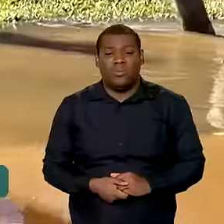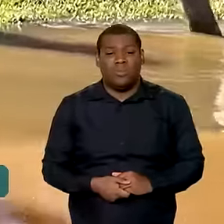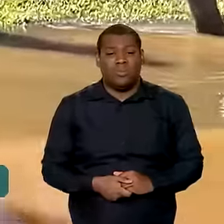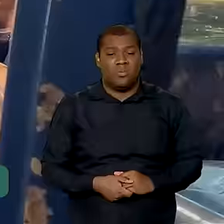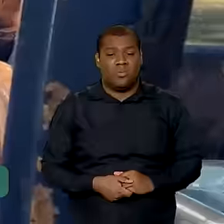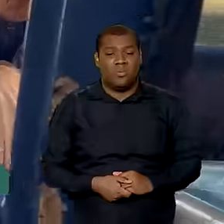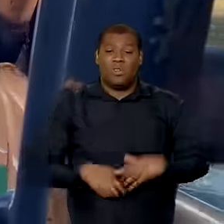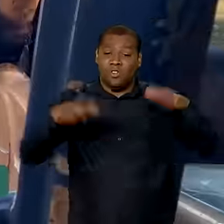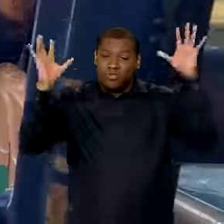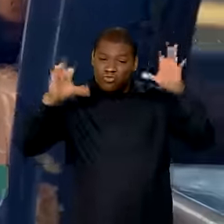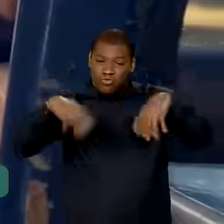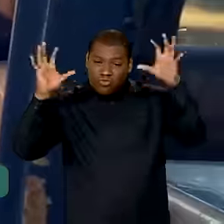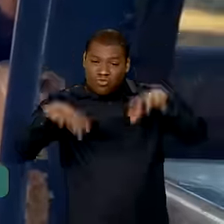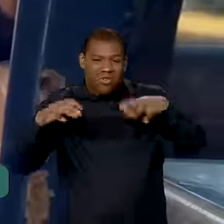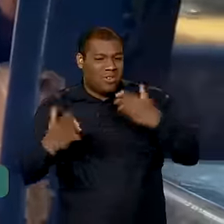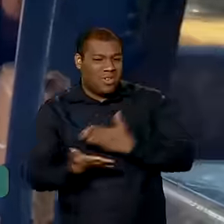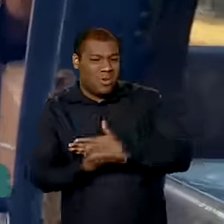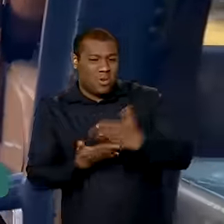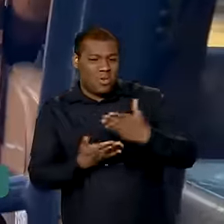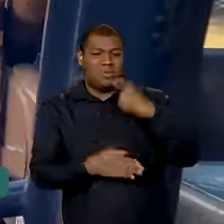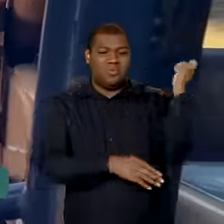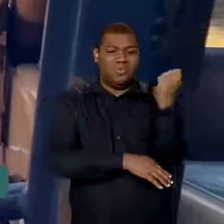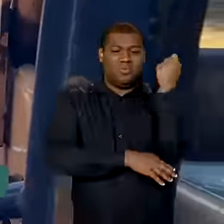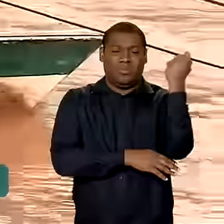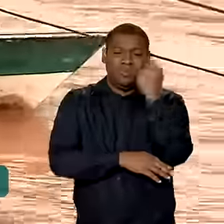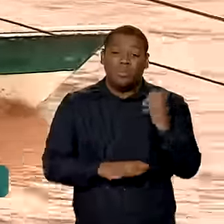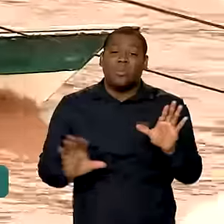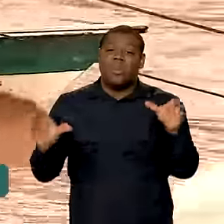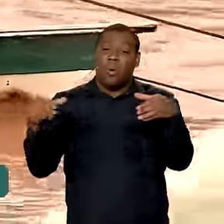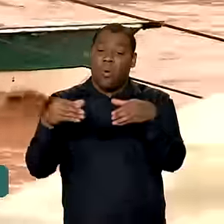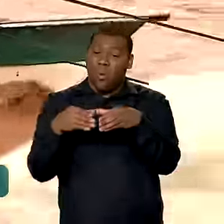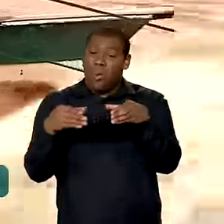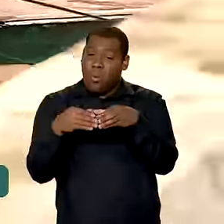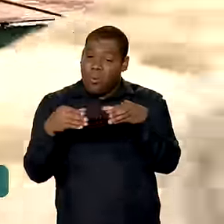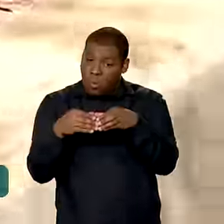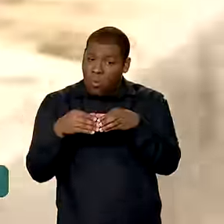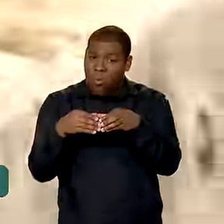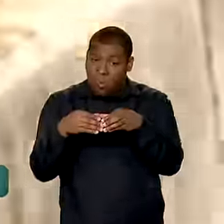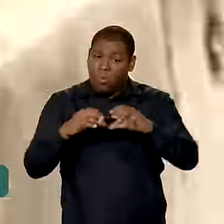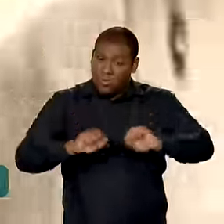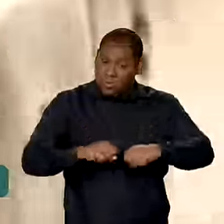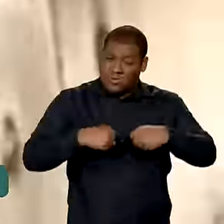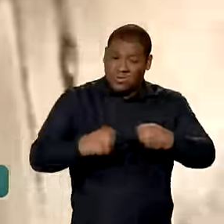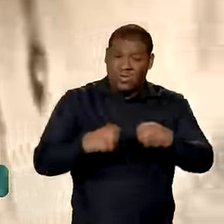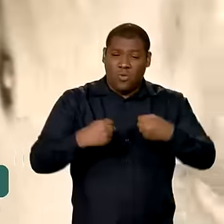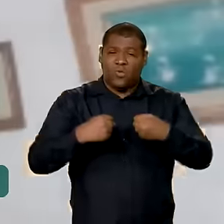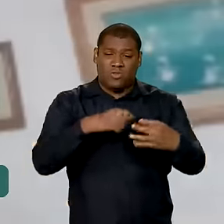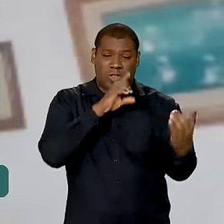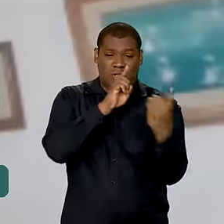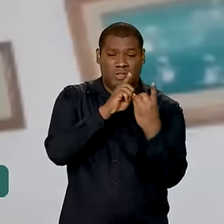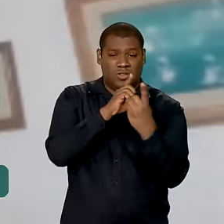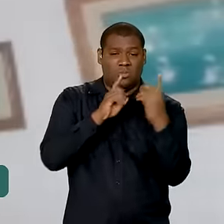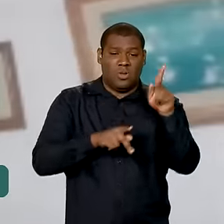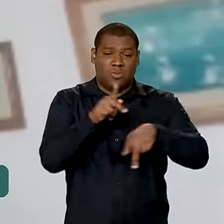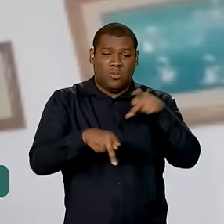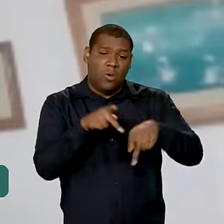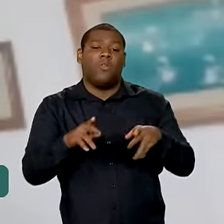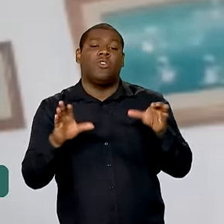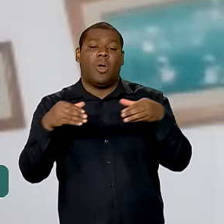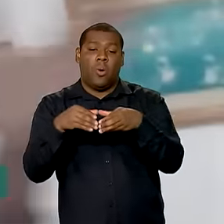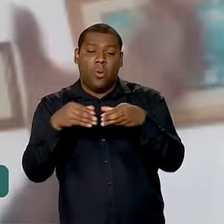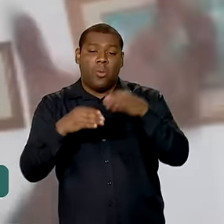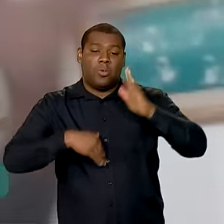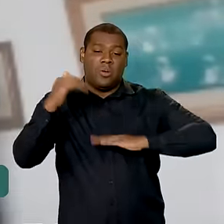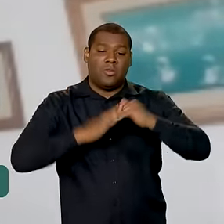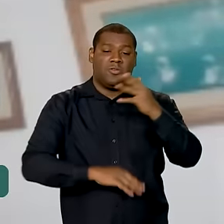início das chuvas no estado, uma categoria tem se dedicado integralmente aos atendimentos. A enfermagem.